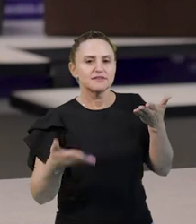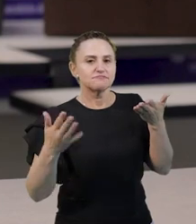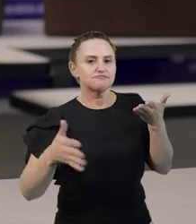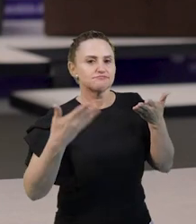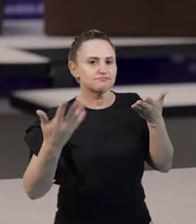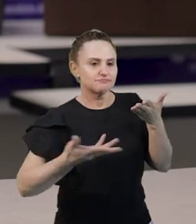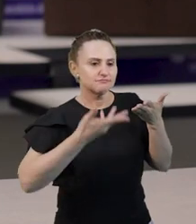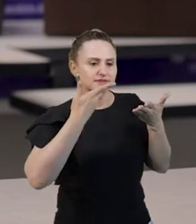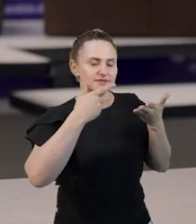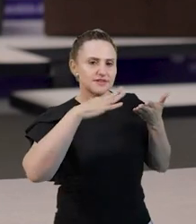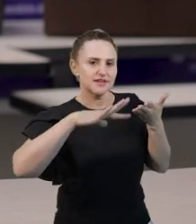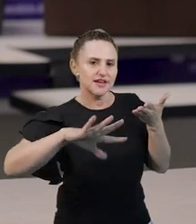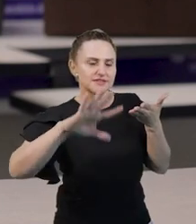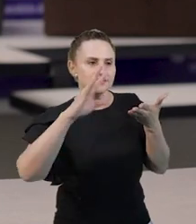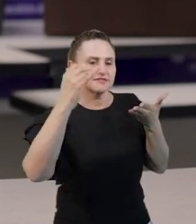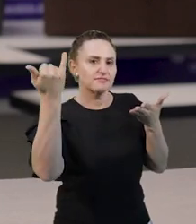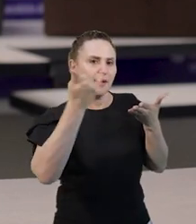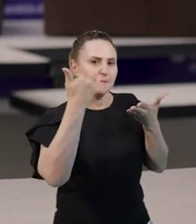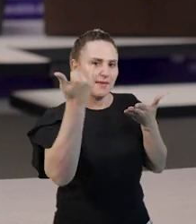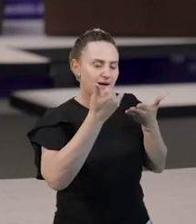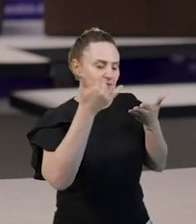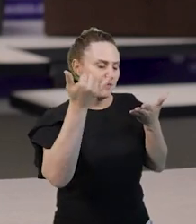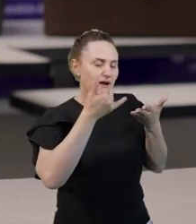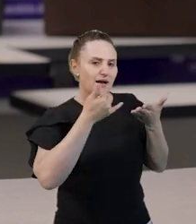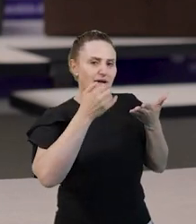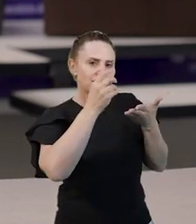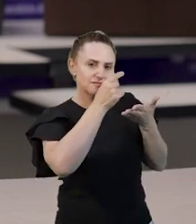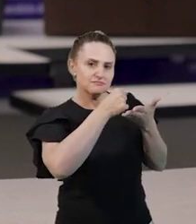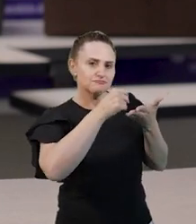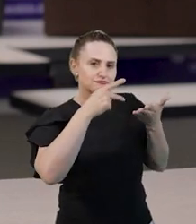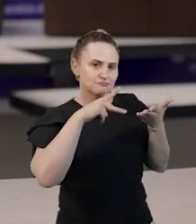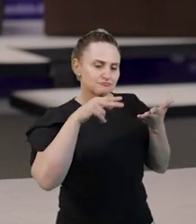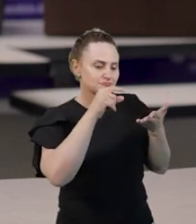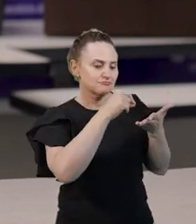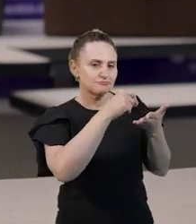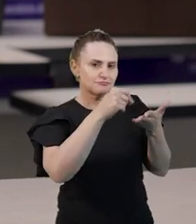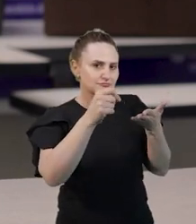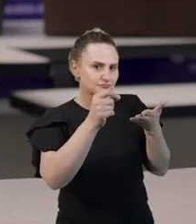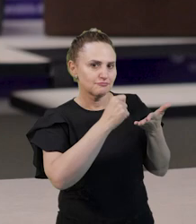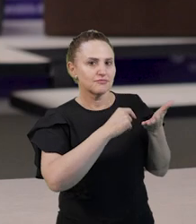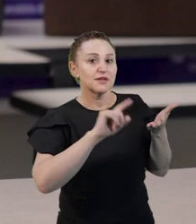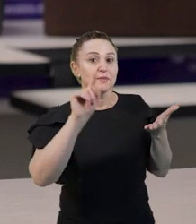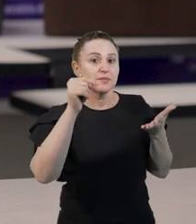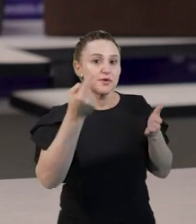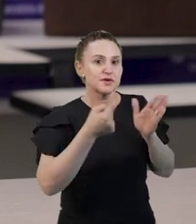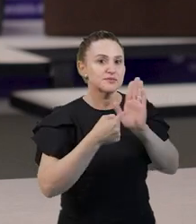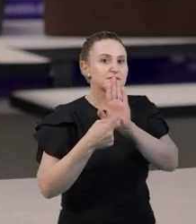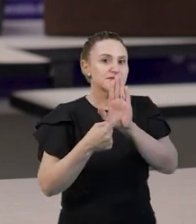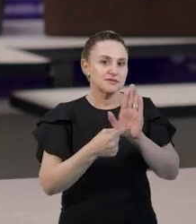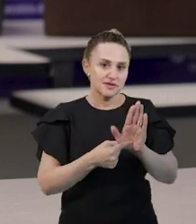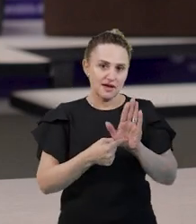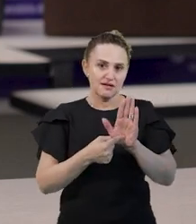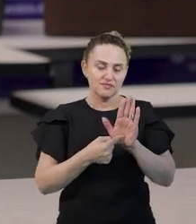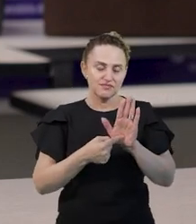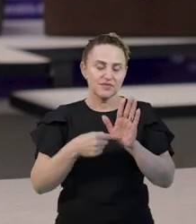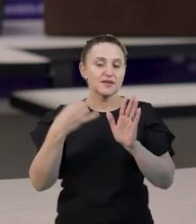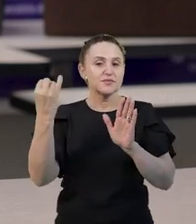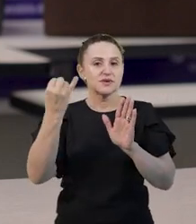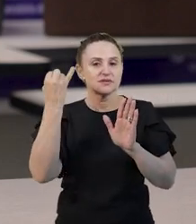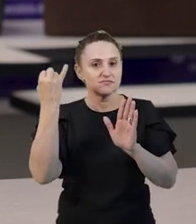contarem coisas para que se possa registrar e assim podemos mostrar a elas a função social da escrita.